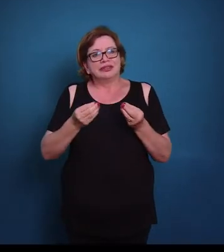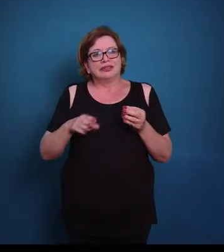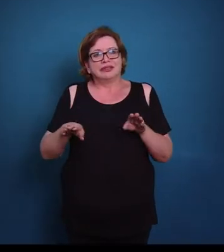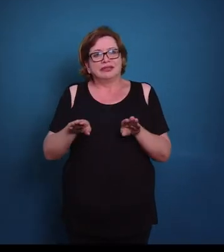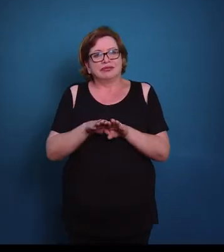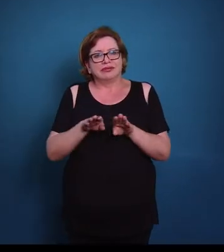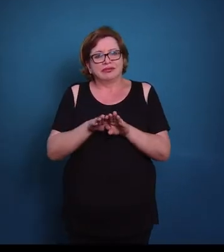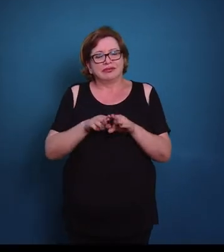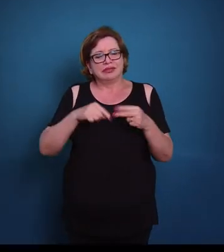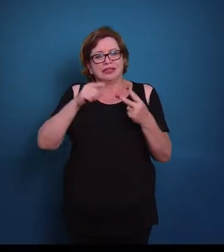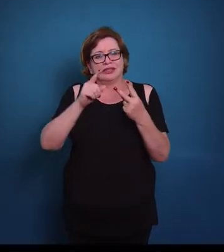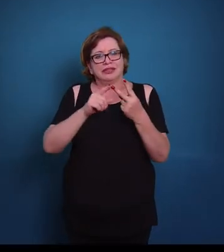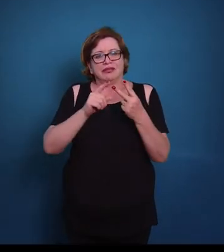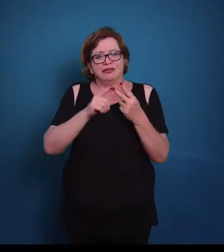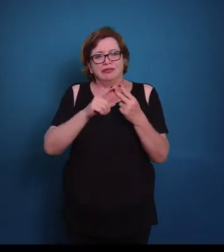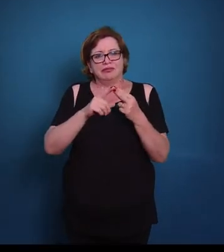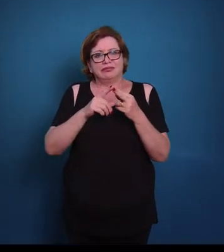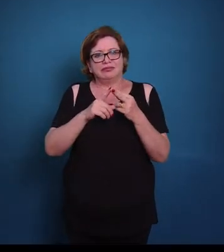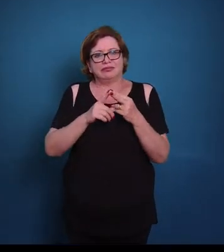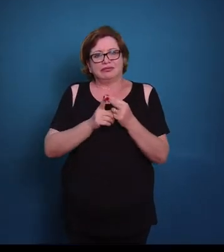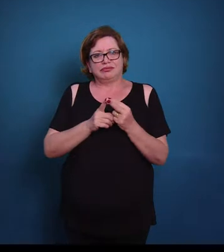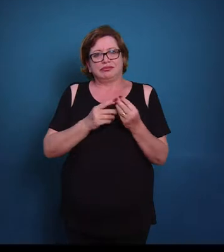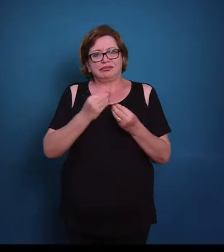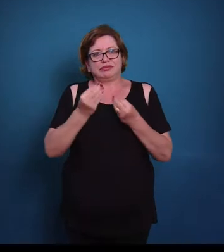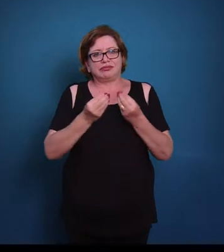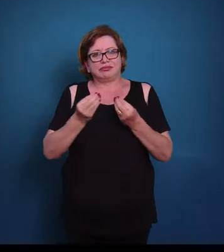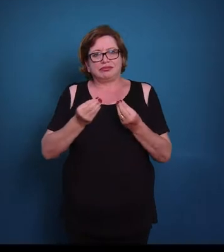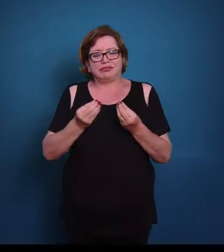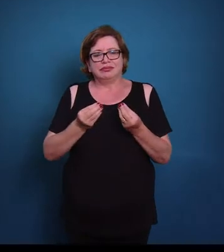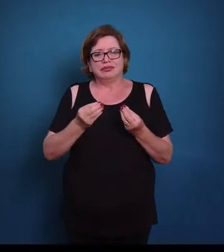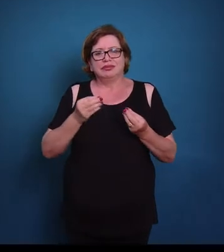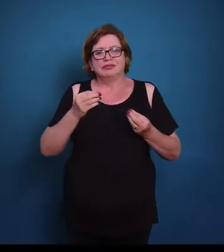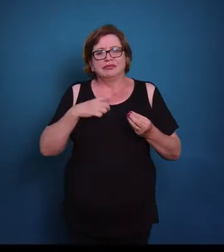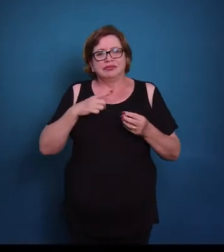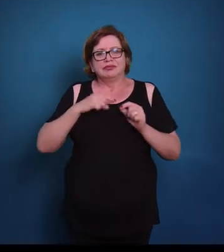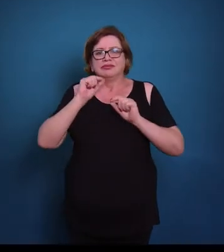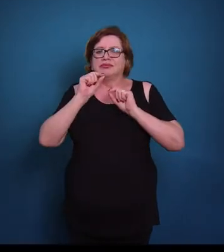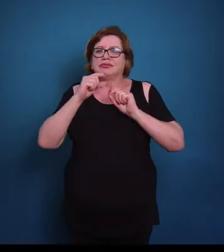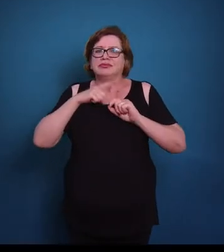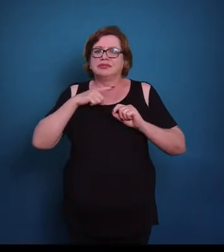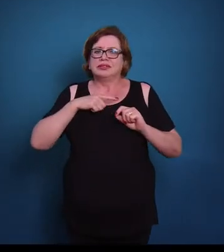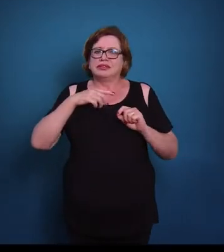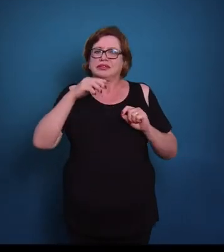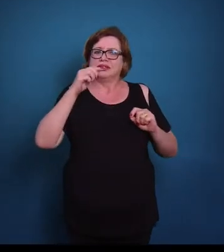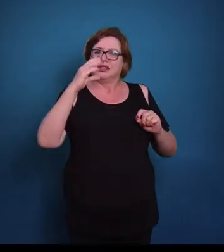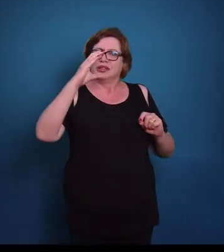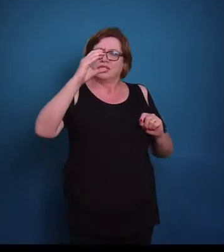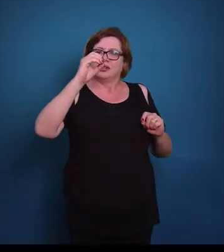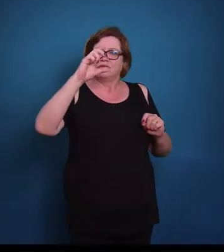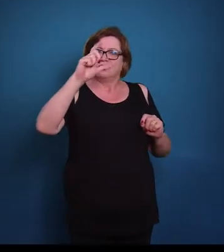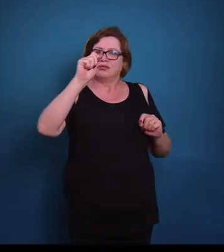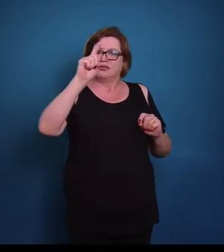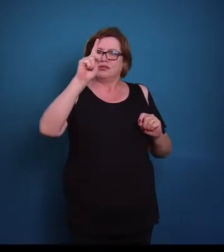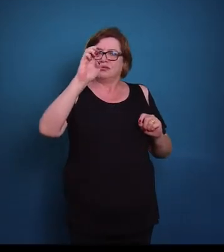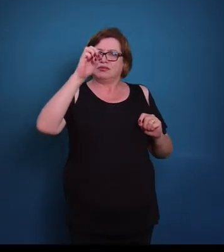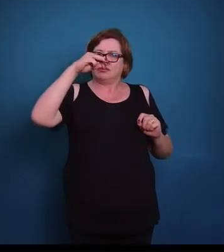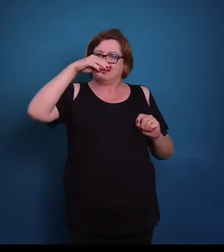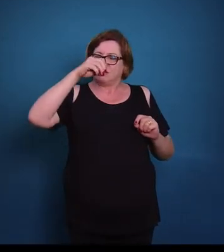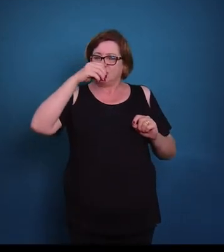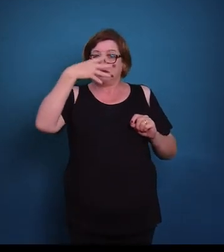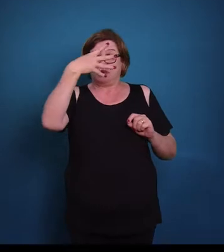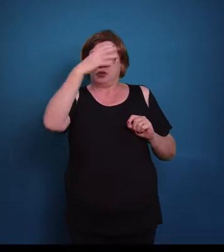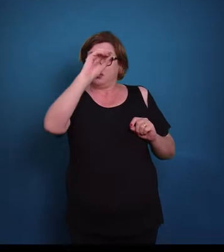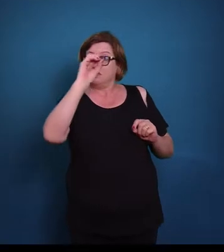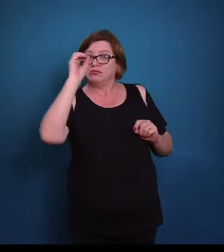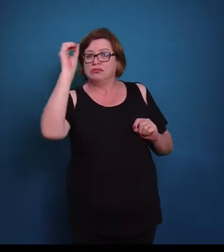caso nós temos uma matriz, então, essa matriz cartilaginosa. Então ela é formada por fibrilas de colágeno do tipo 2, então 40%